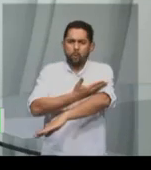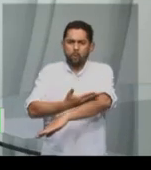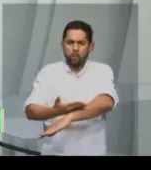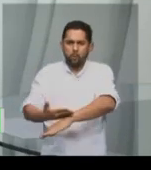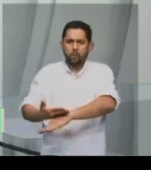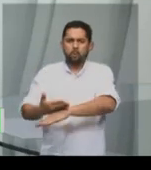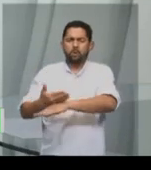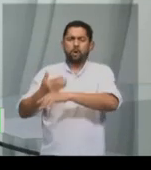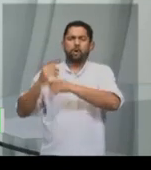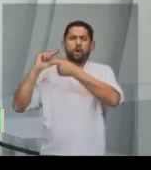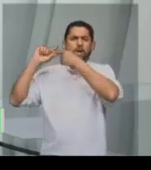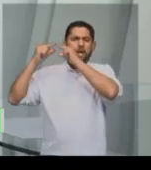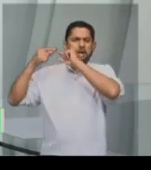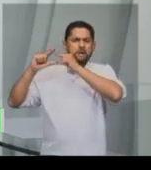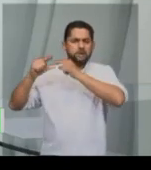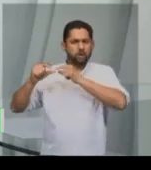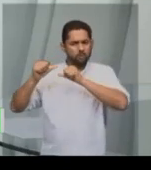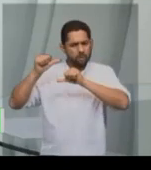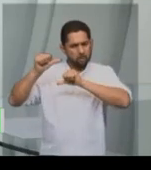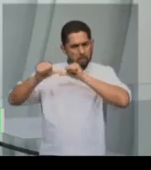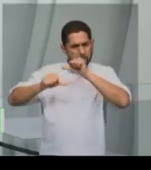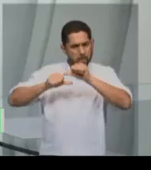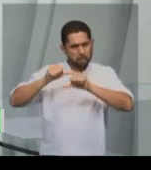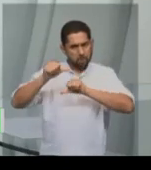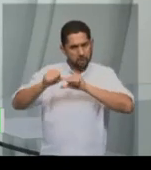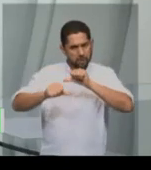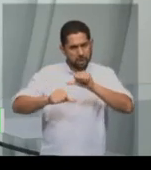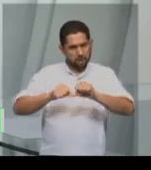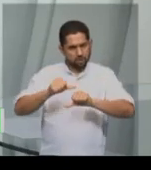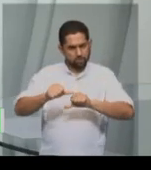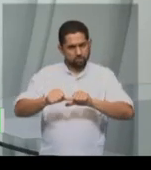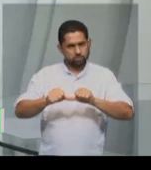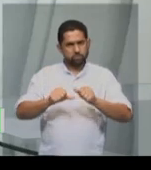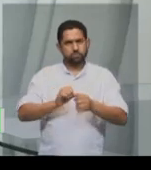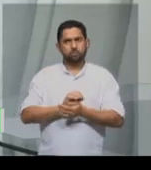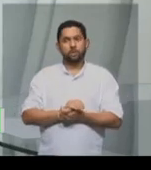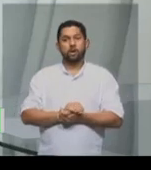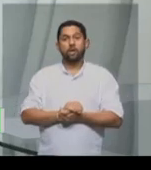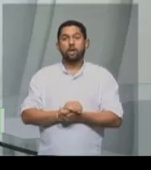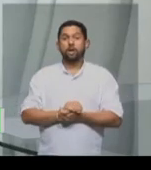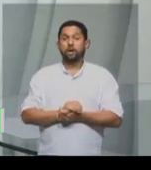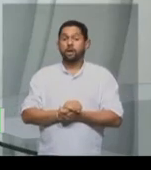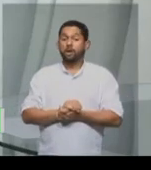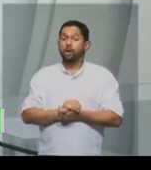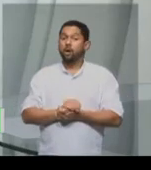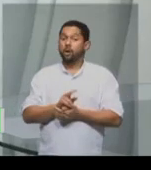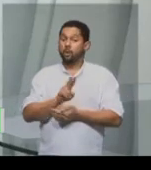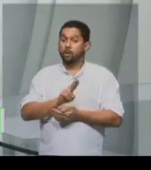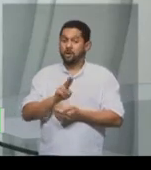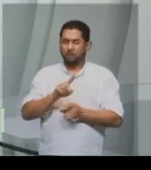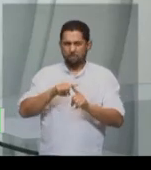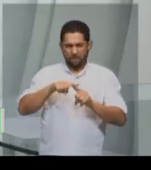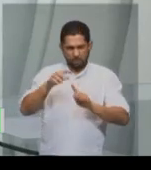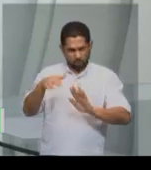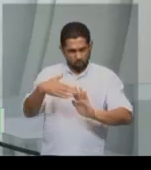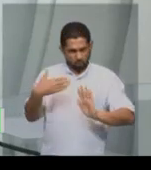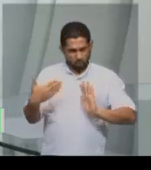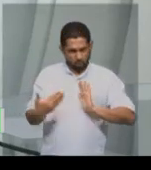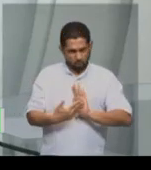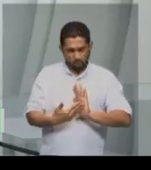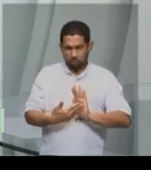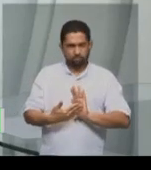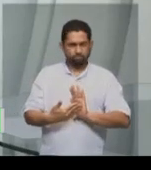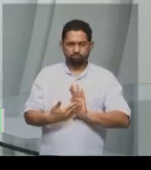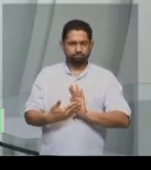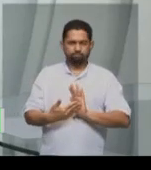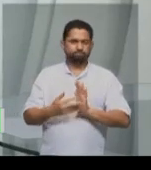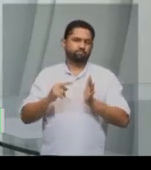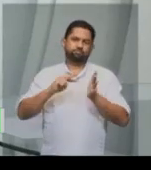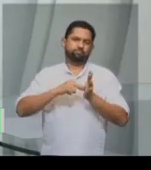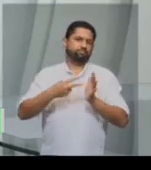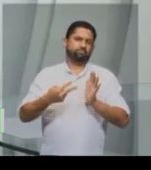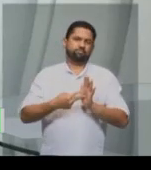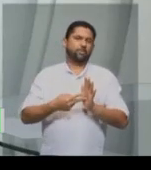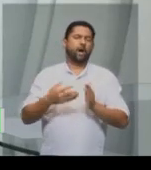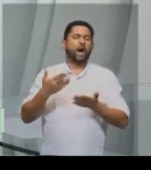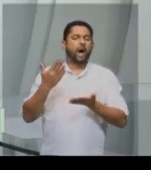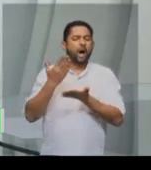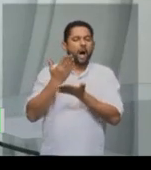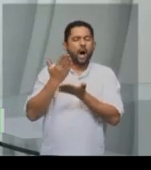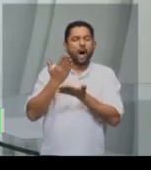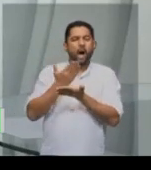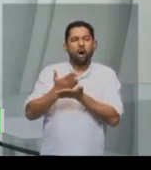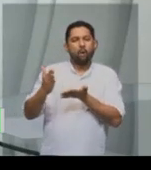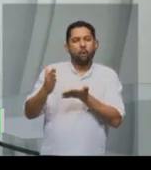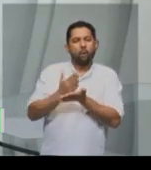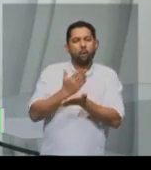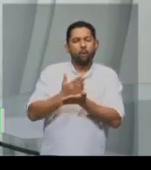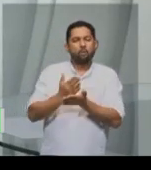diferente. Então, isso é que é historicamente construído. Mas nem tudo é nesse sentido. Outras coisas têm a ver com